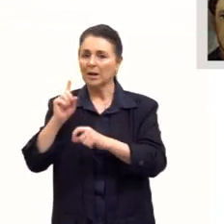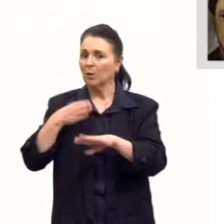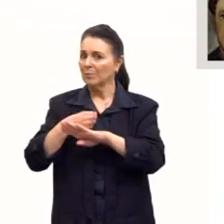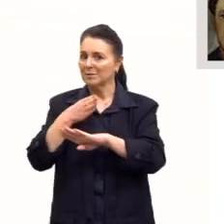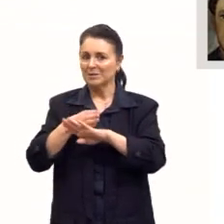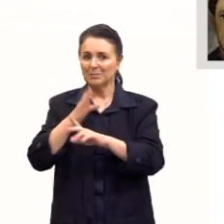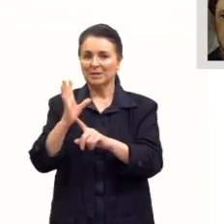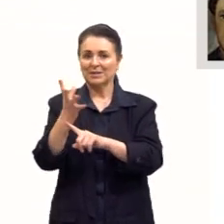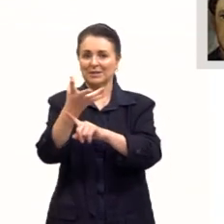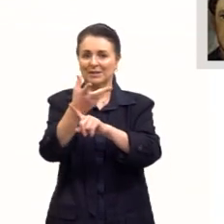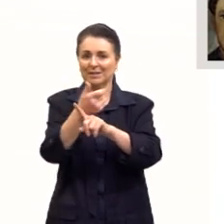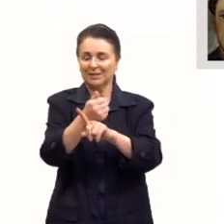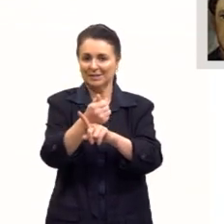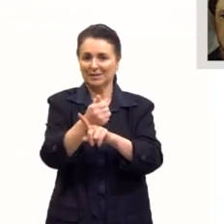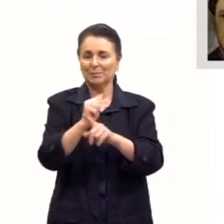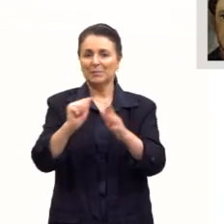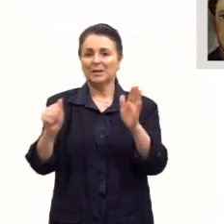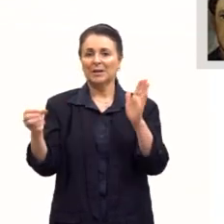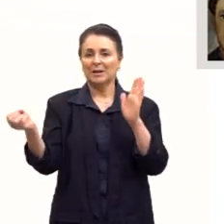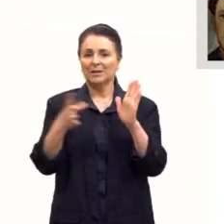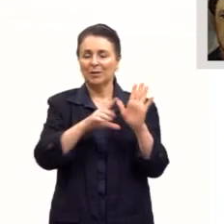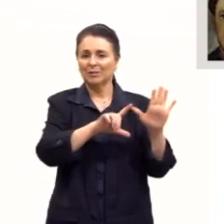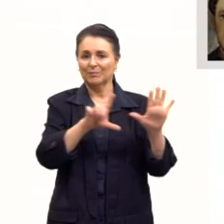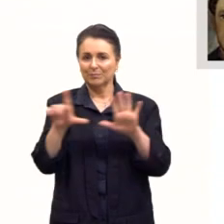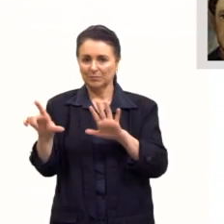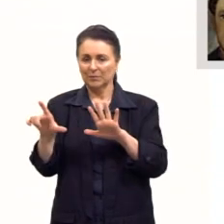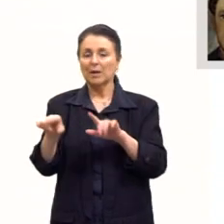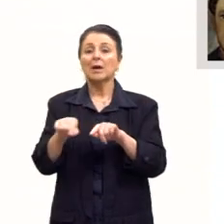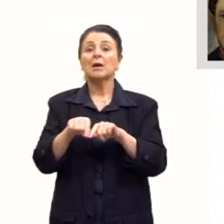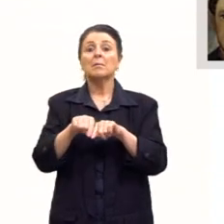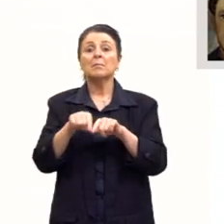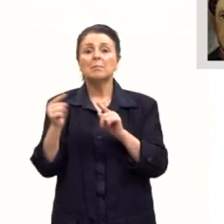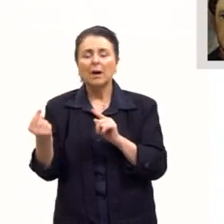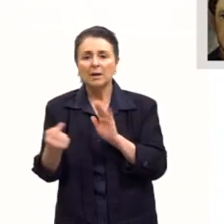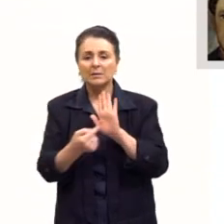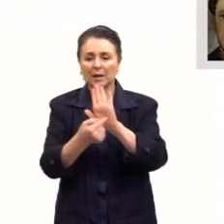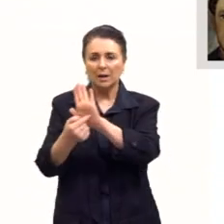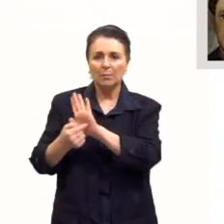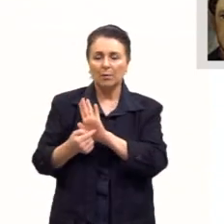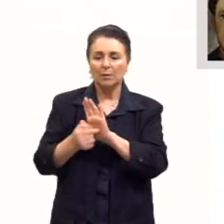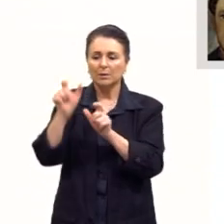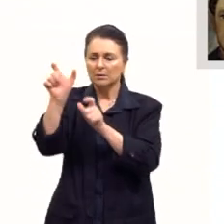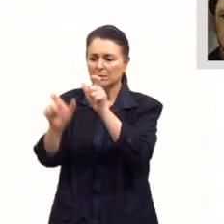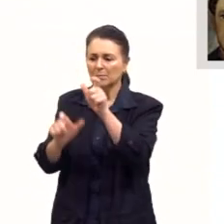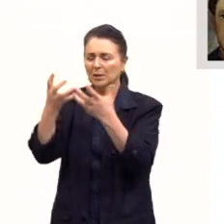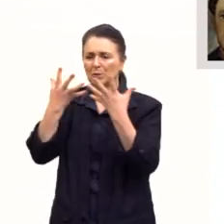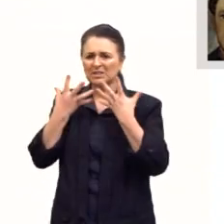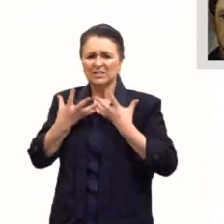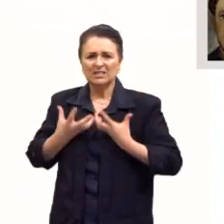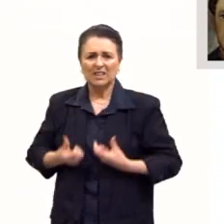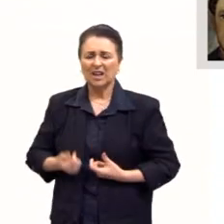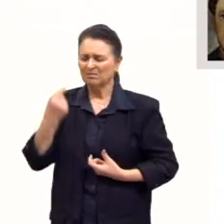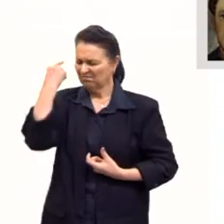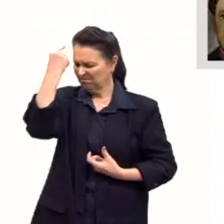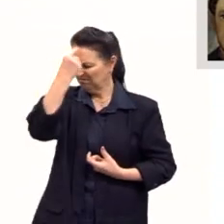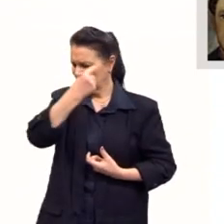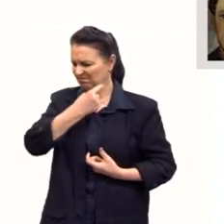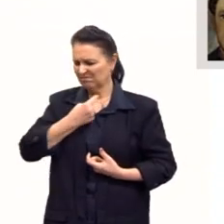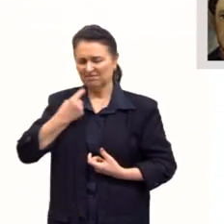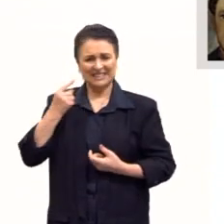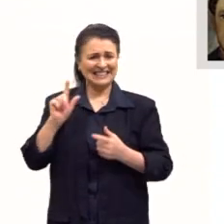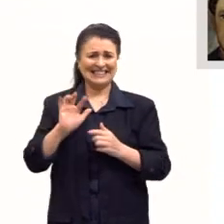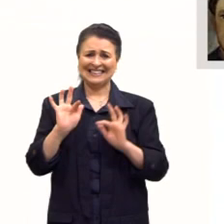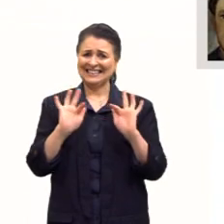mas é uma das pintoras modernistas mais importantes do Brasil, retratando aqui trabalhadores cansados, com uma cara nem um pouco